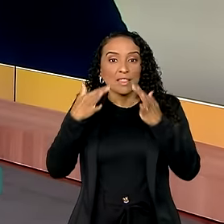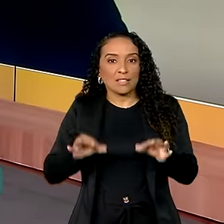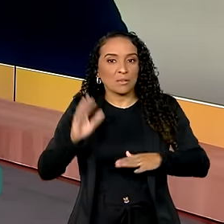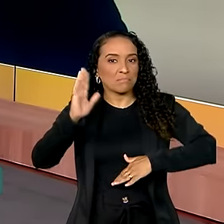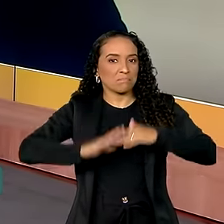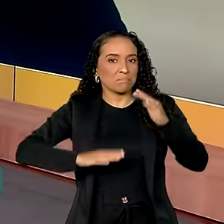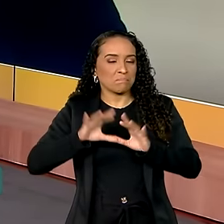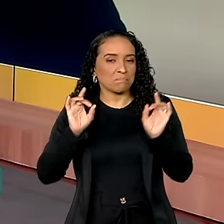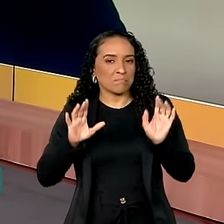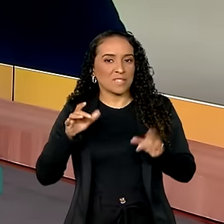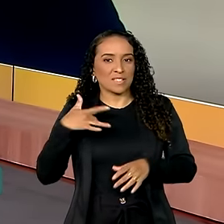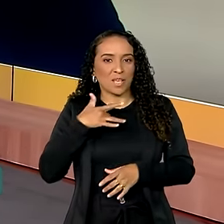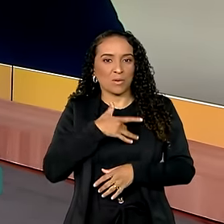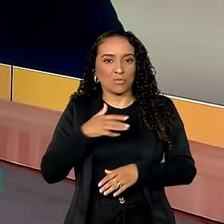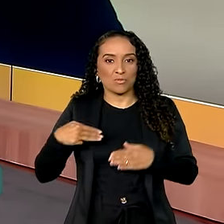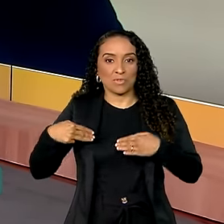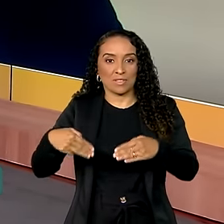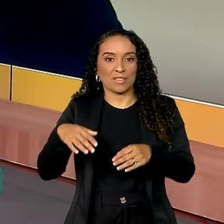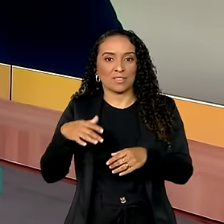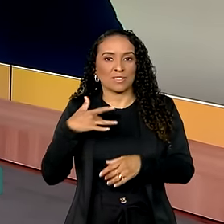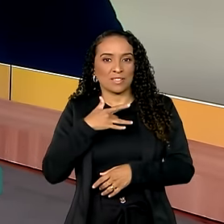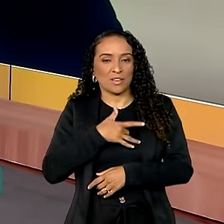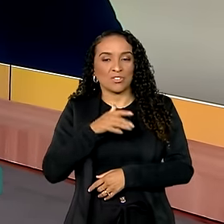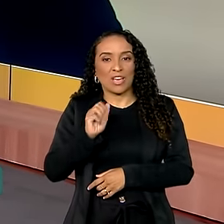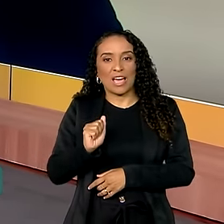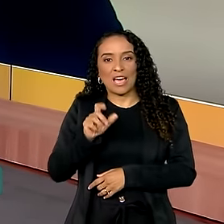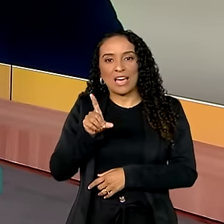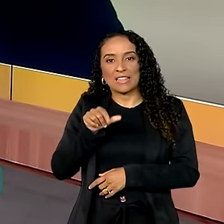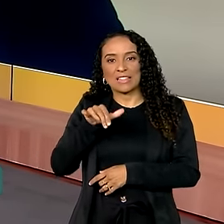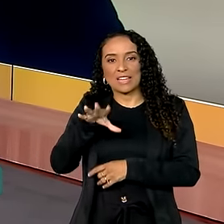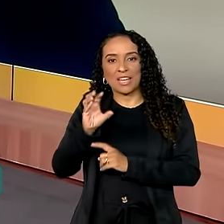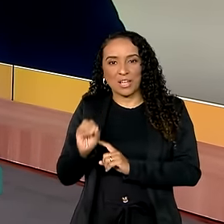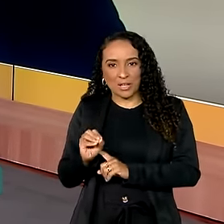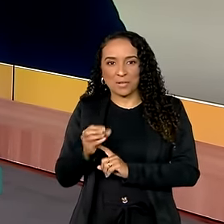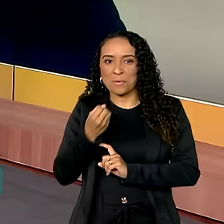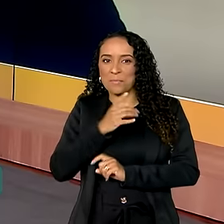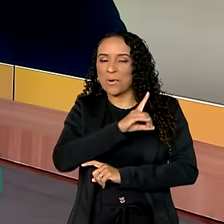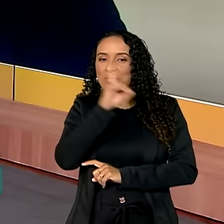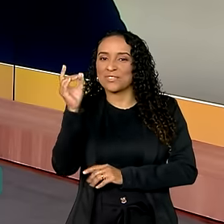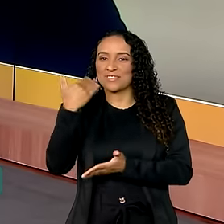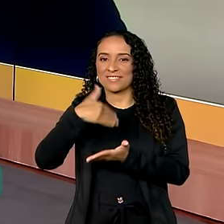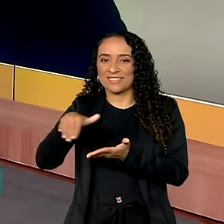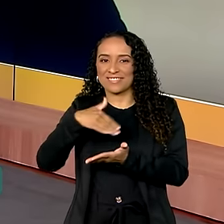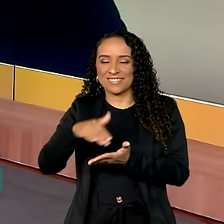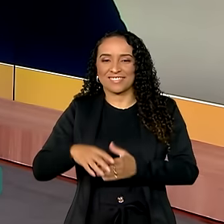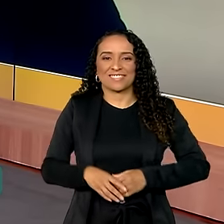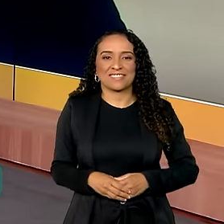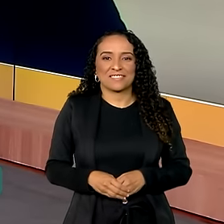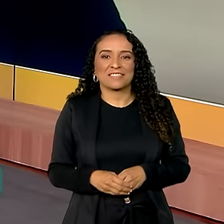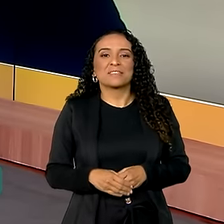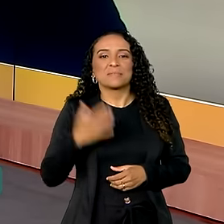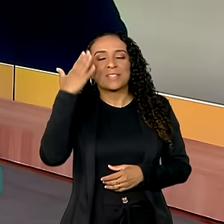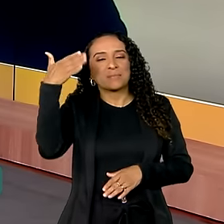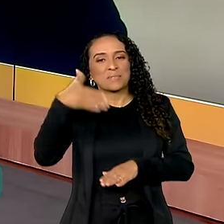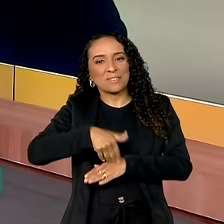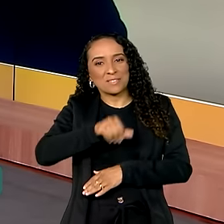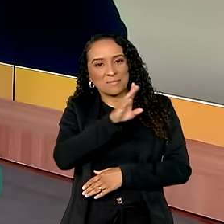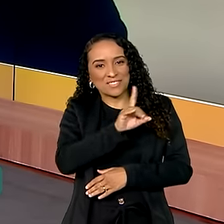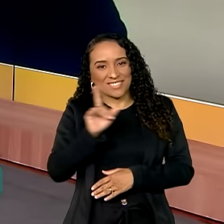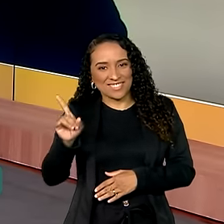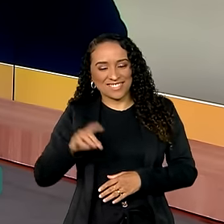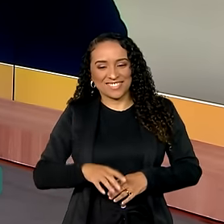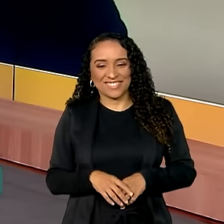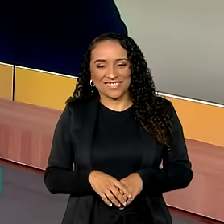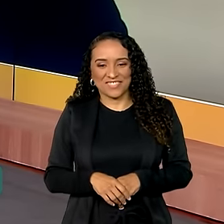Especializada da Saúde do Ministério da Saúde, Adriano Massuda. Bom dia, secretário. Obrigada por participar aqui do Brasil em Dia.